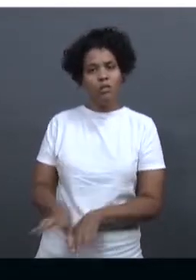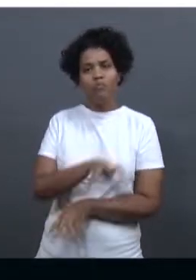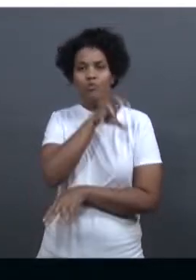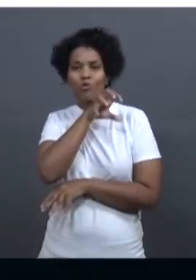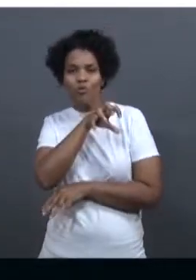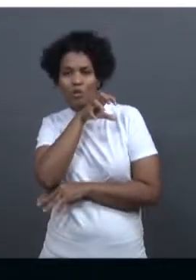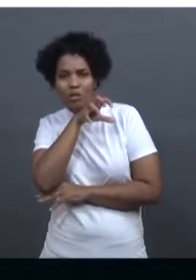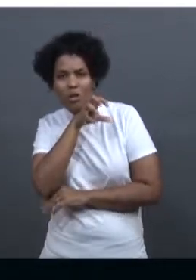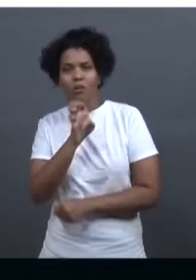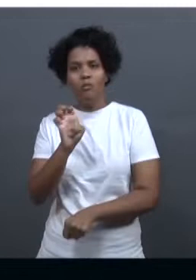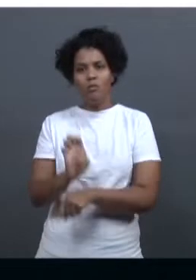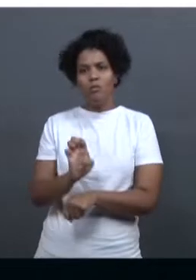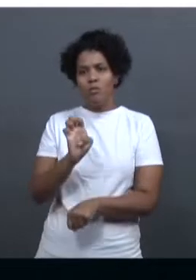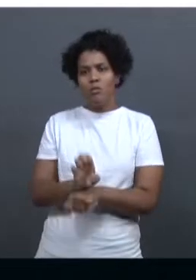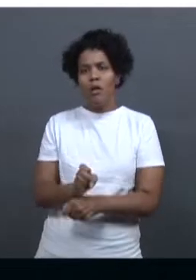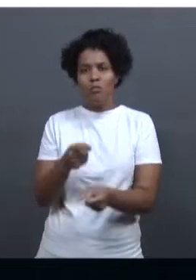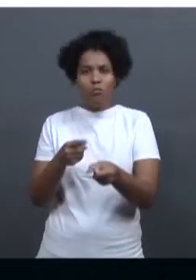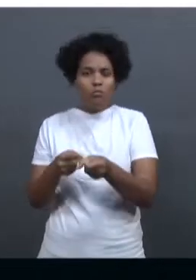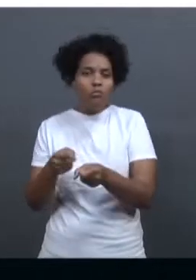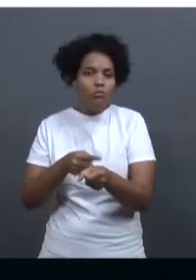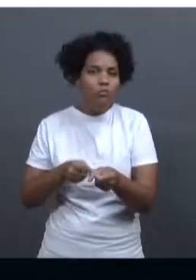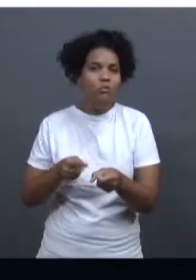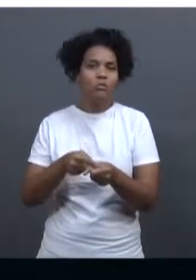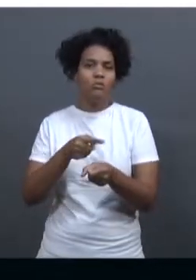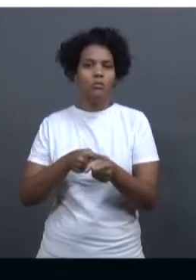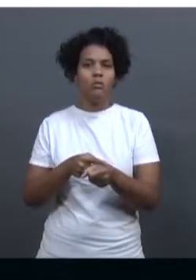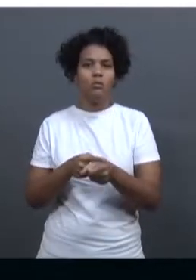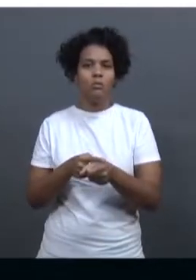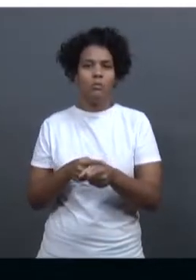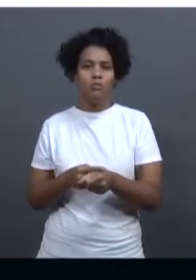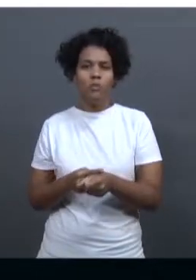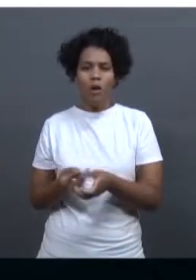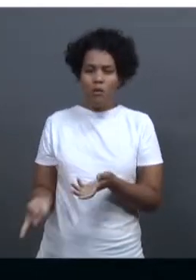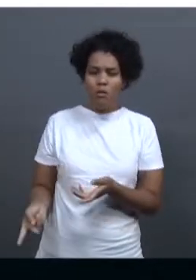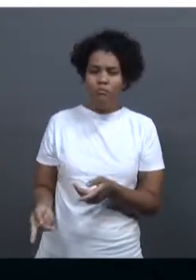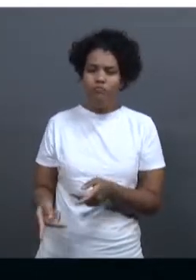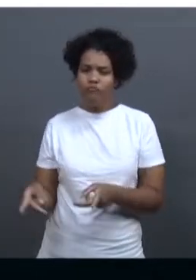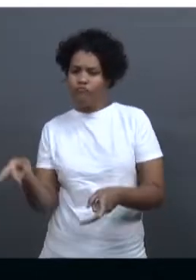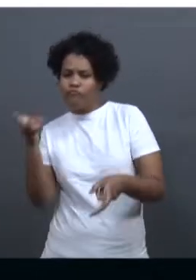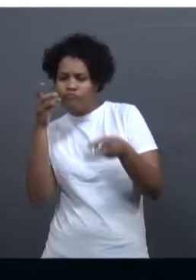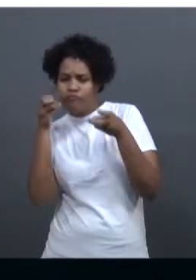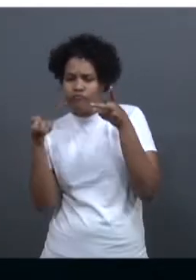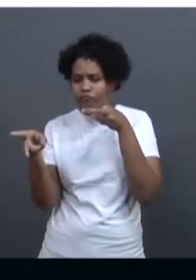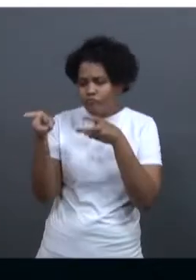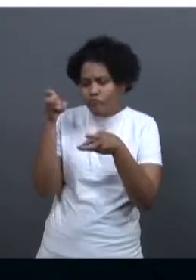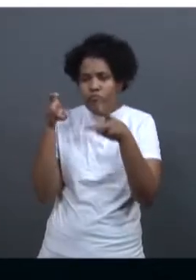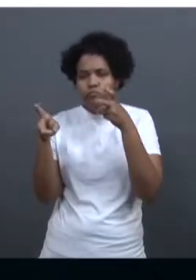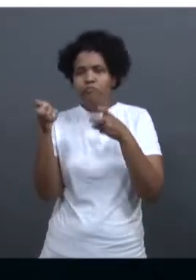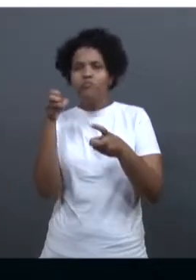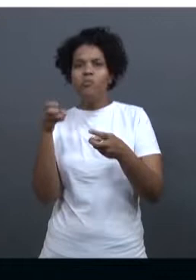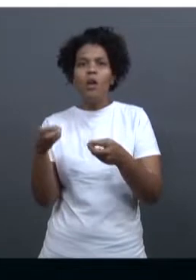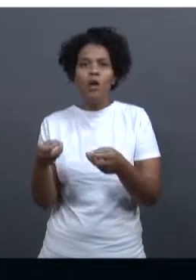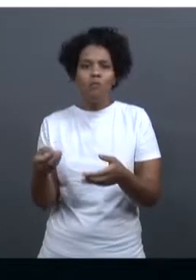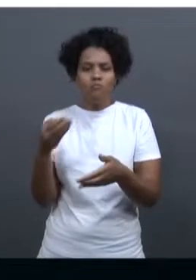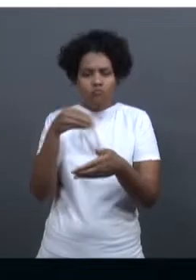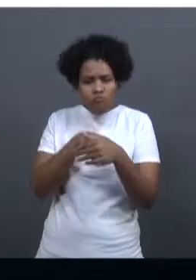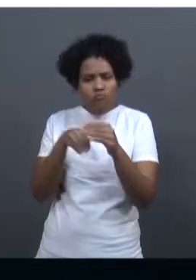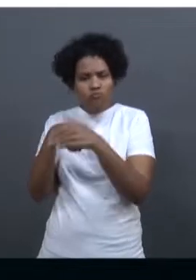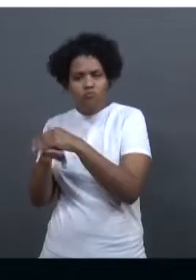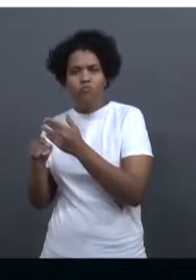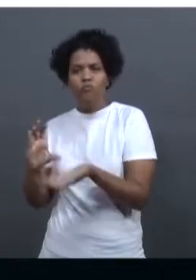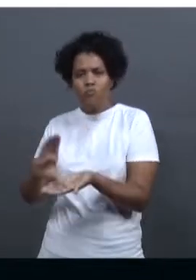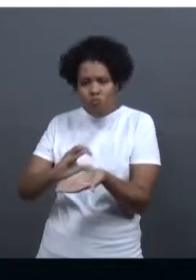Estados e Municípios, além da revisão dos regimes dos 281 fundos públicos. A reforma